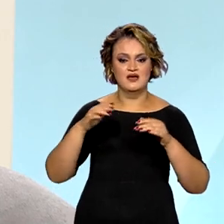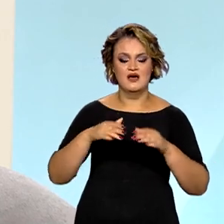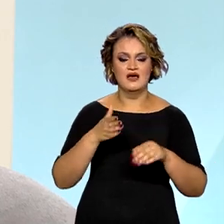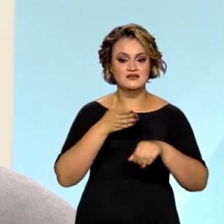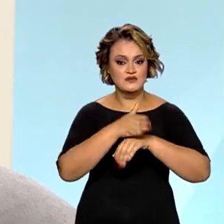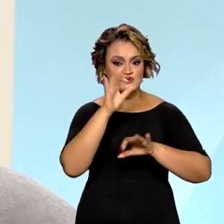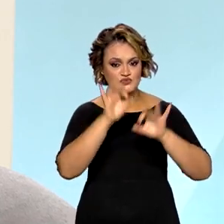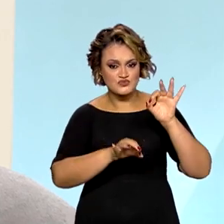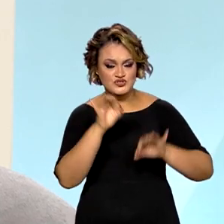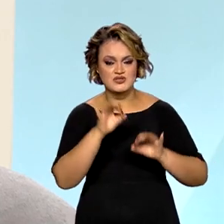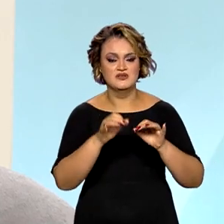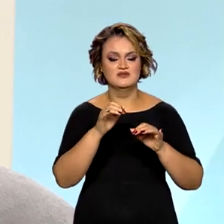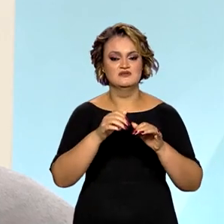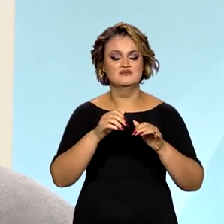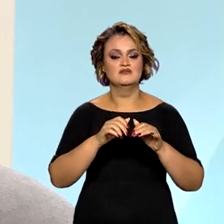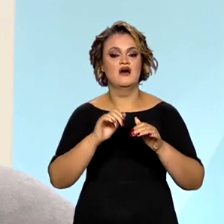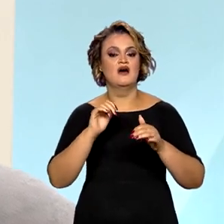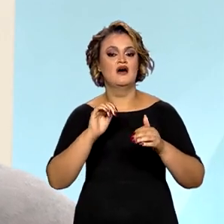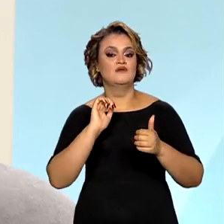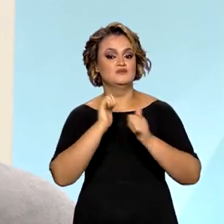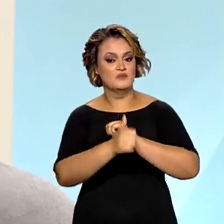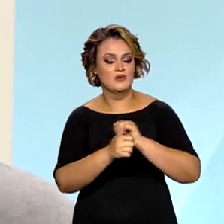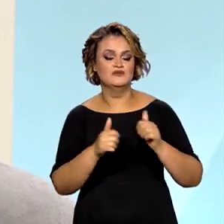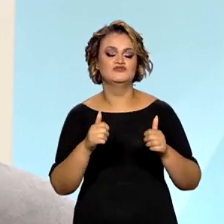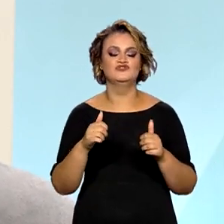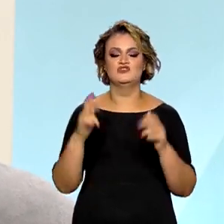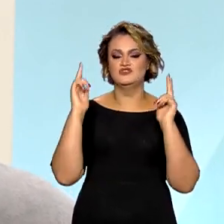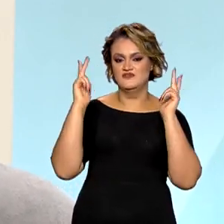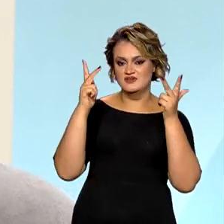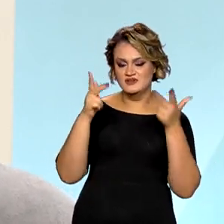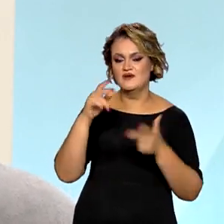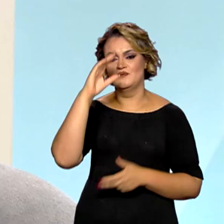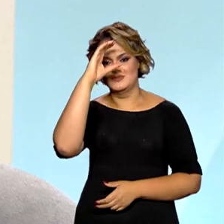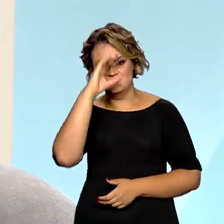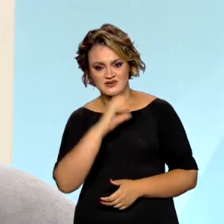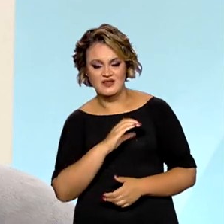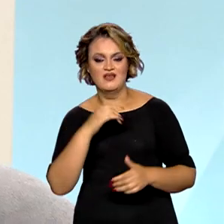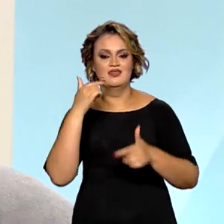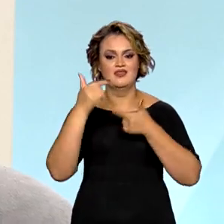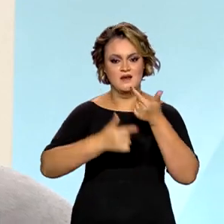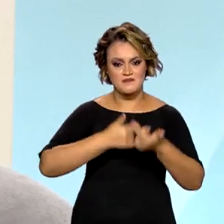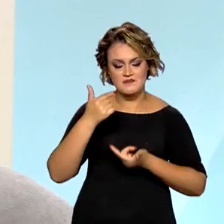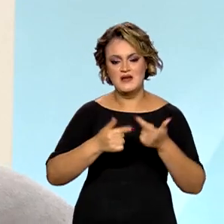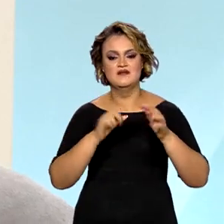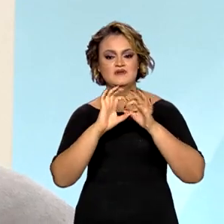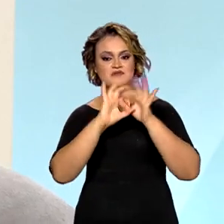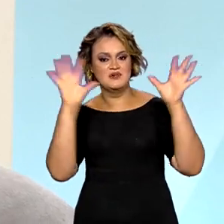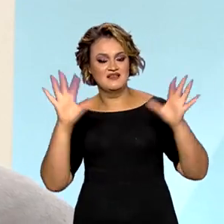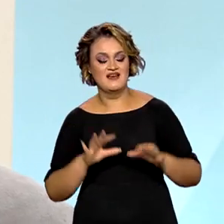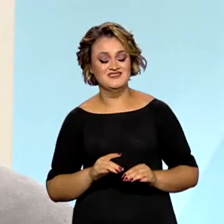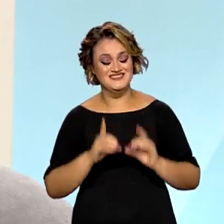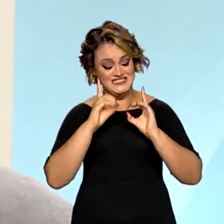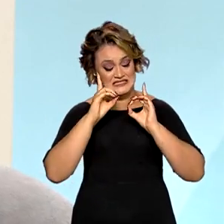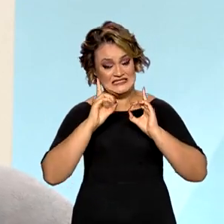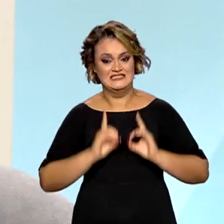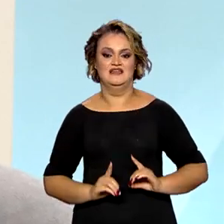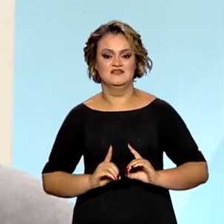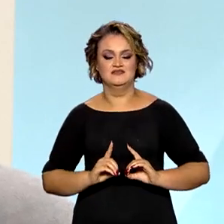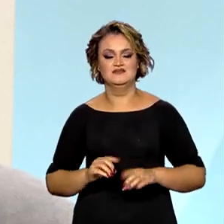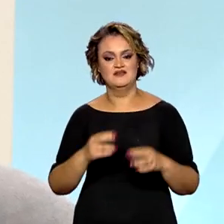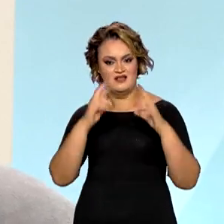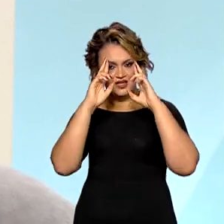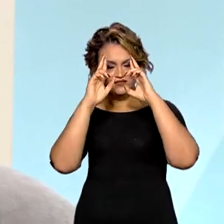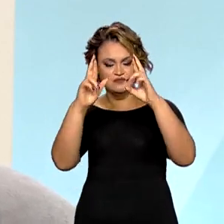justiça, ao esporte e ao lazer, ao trabalho, à cidadania, à liberdade, à dignidade e ao